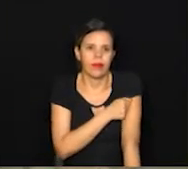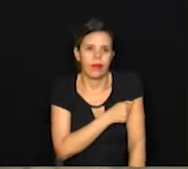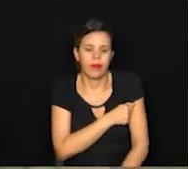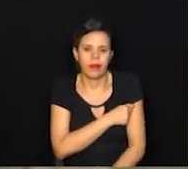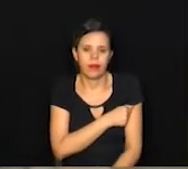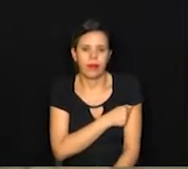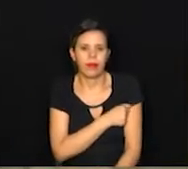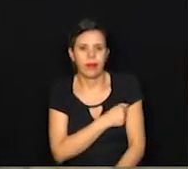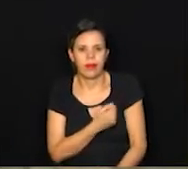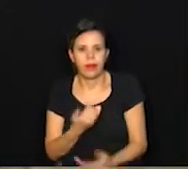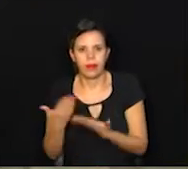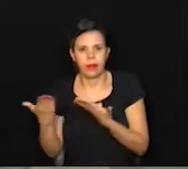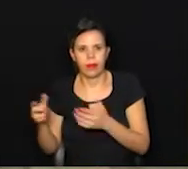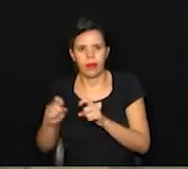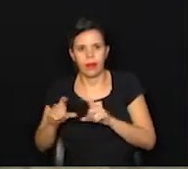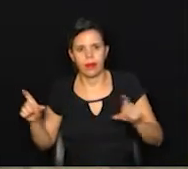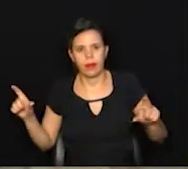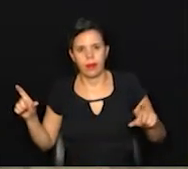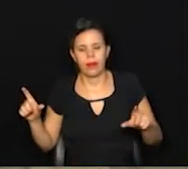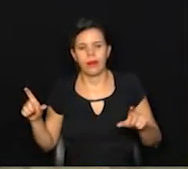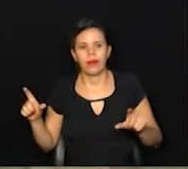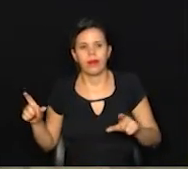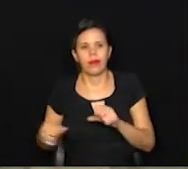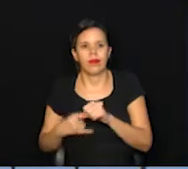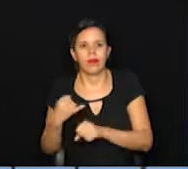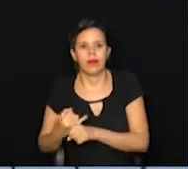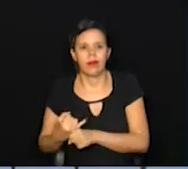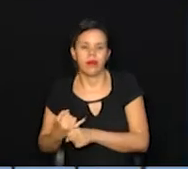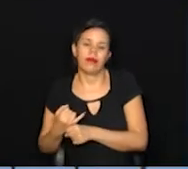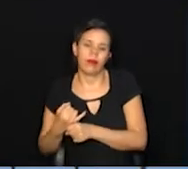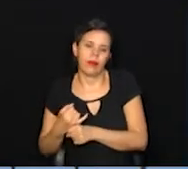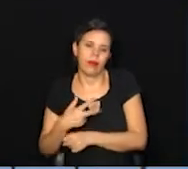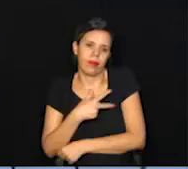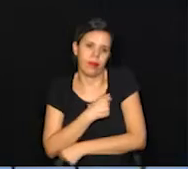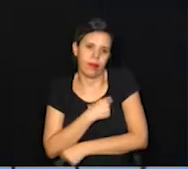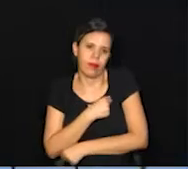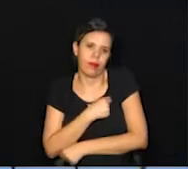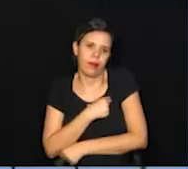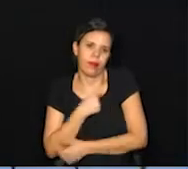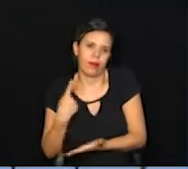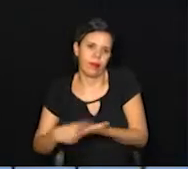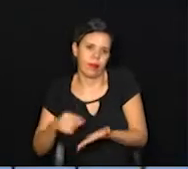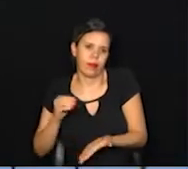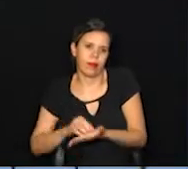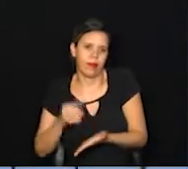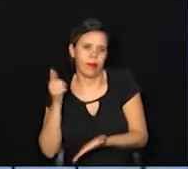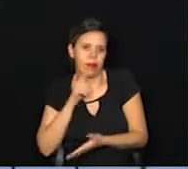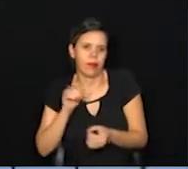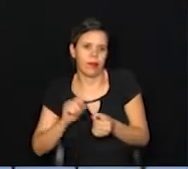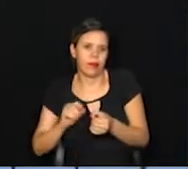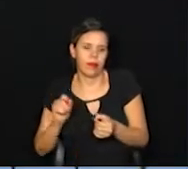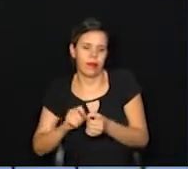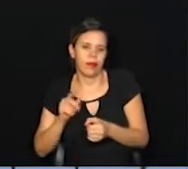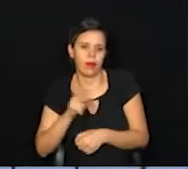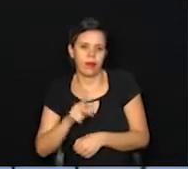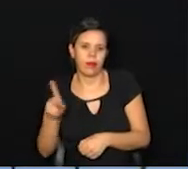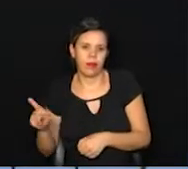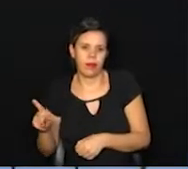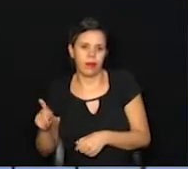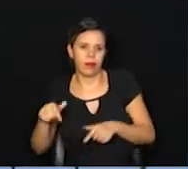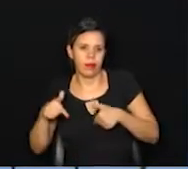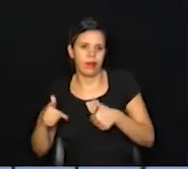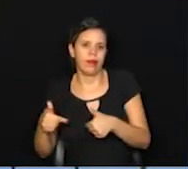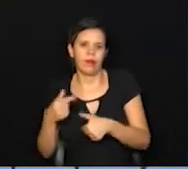.campinas.sp.gov.br para que esse agendamento seja feito para os professores que